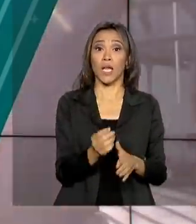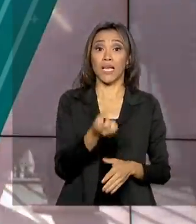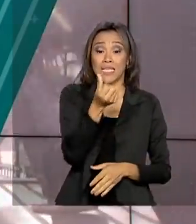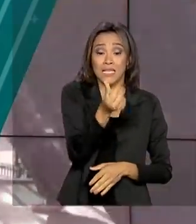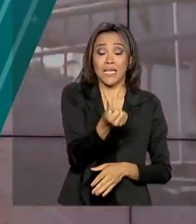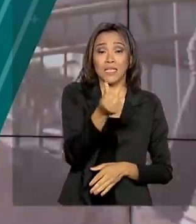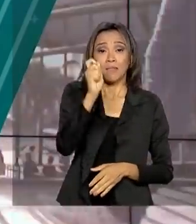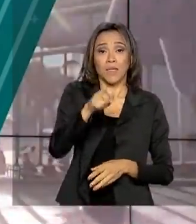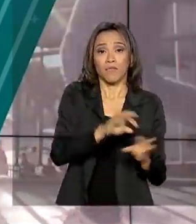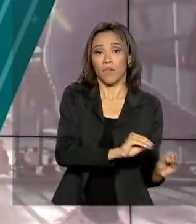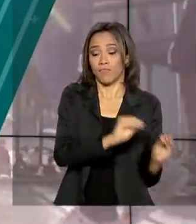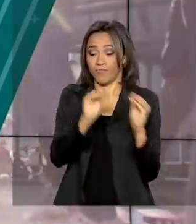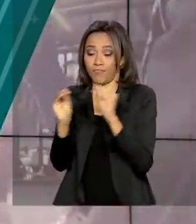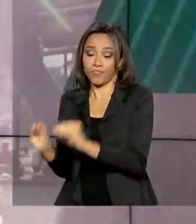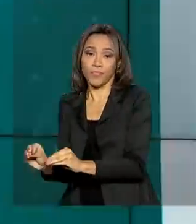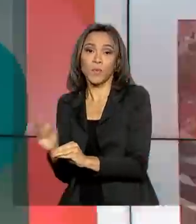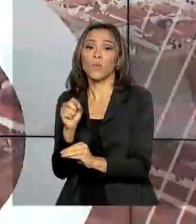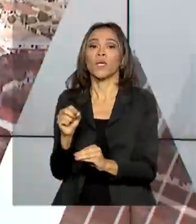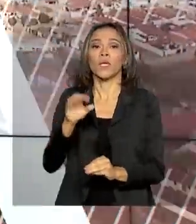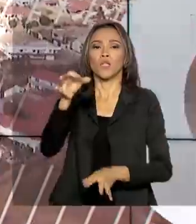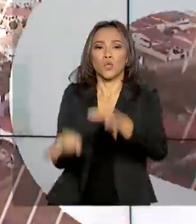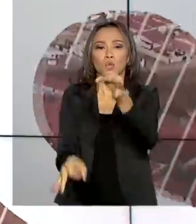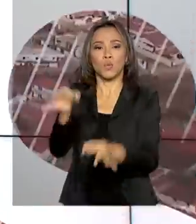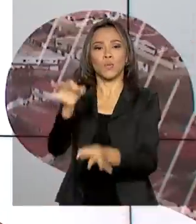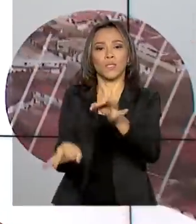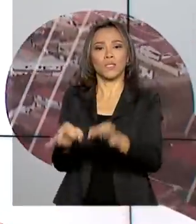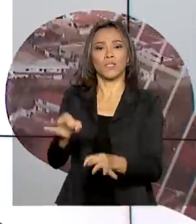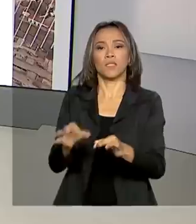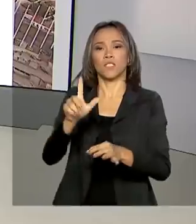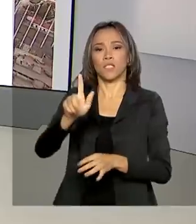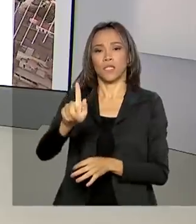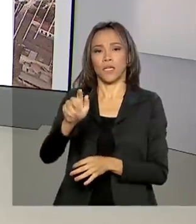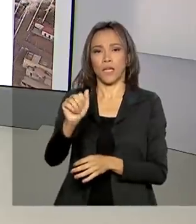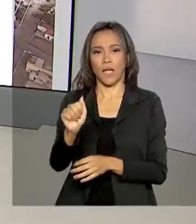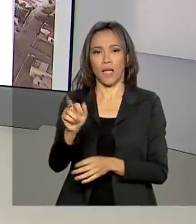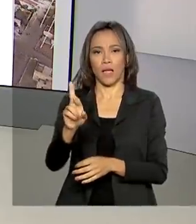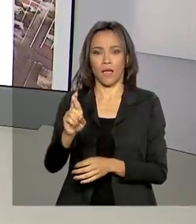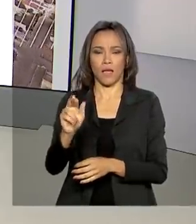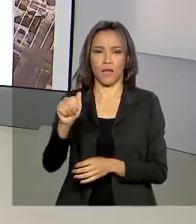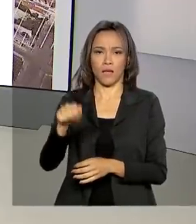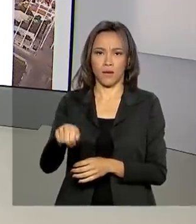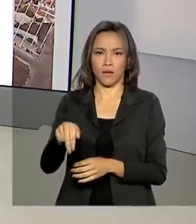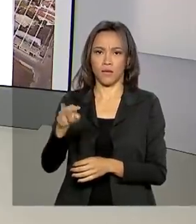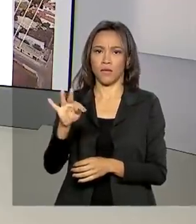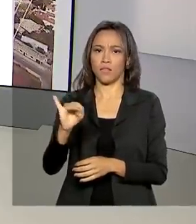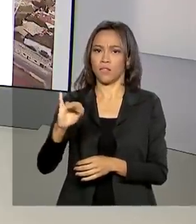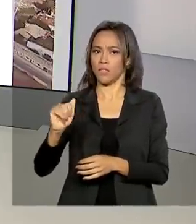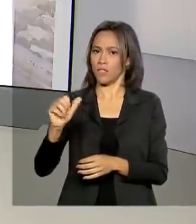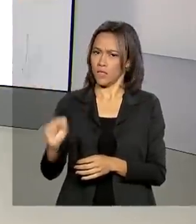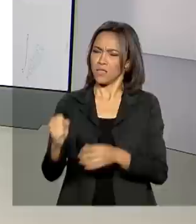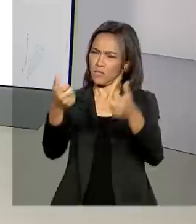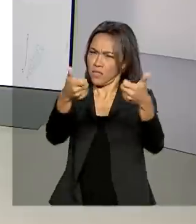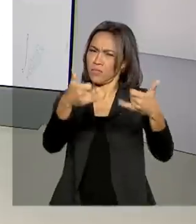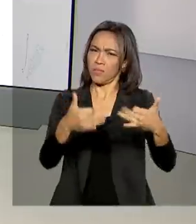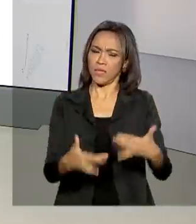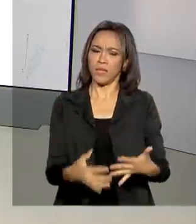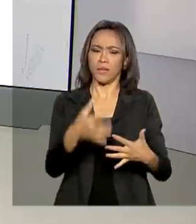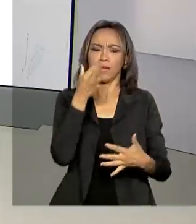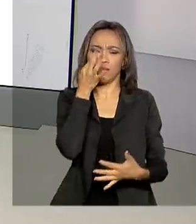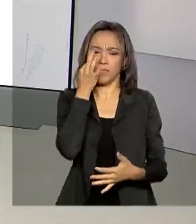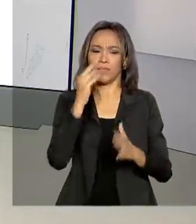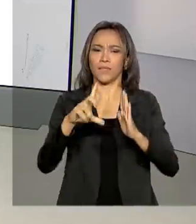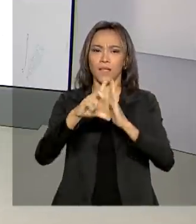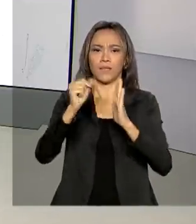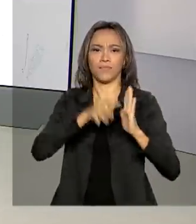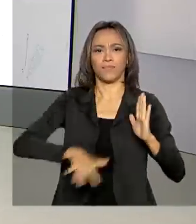meses a implementação do Juiz de Garantias. Quem explica para a gente é a repórter Selma Dias, que está no Palácio do Planalto.